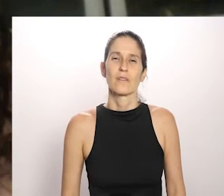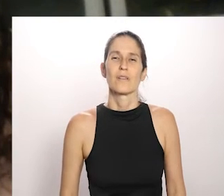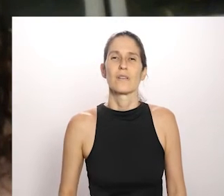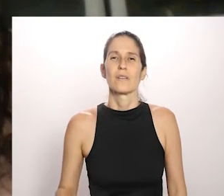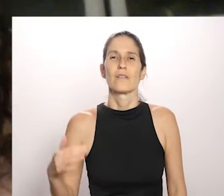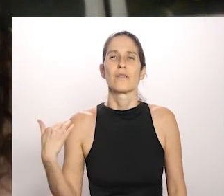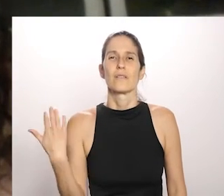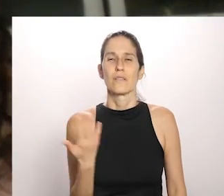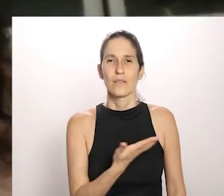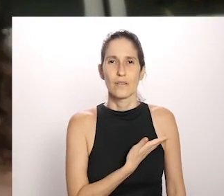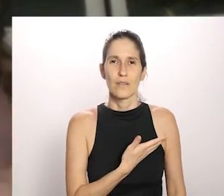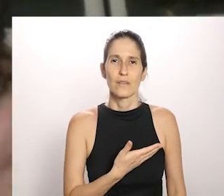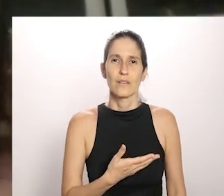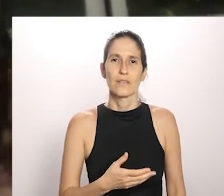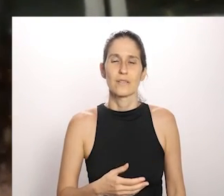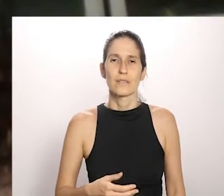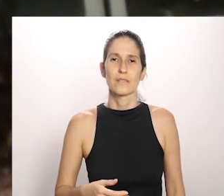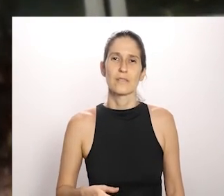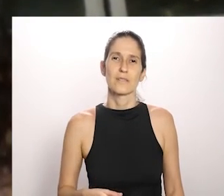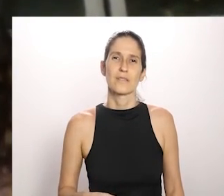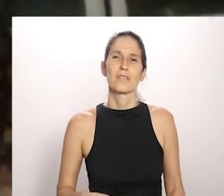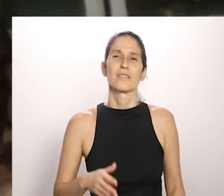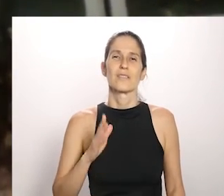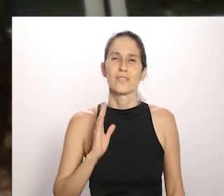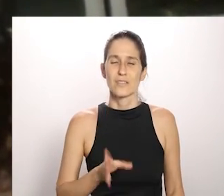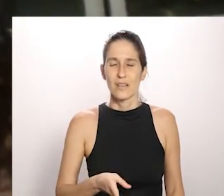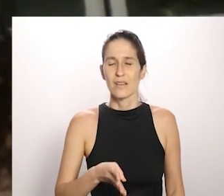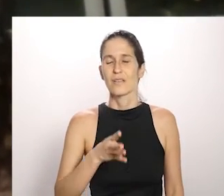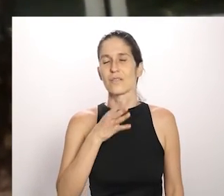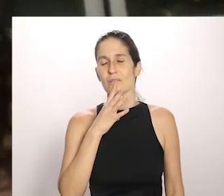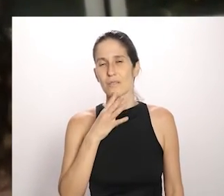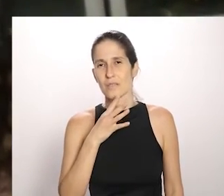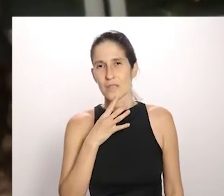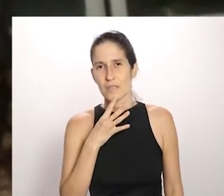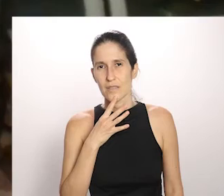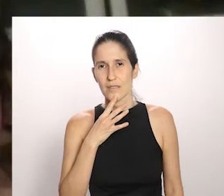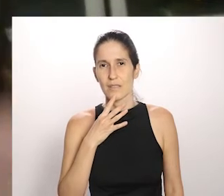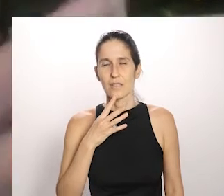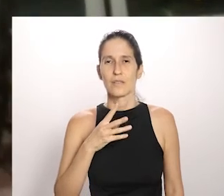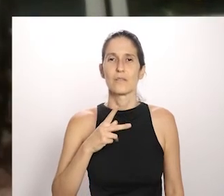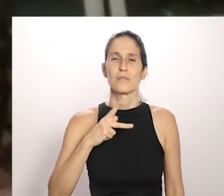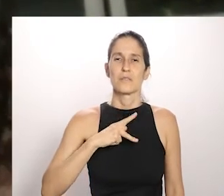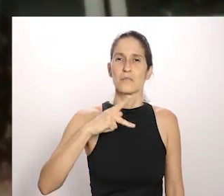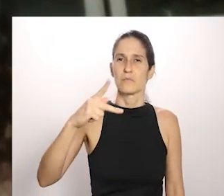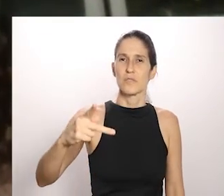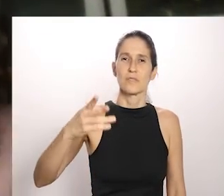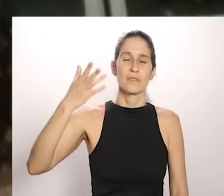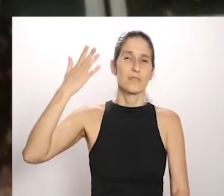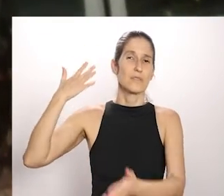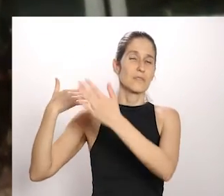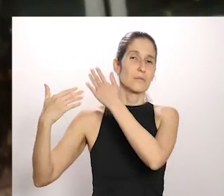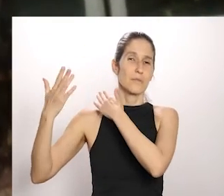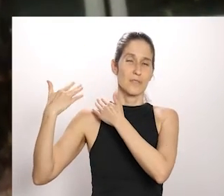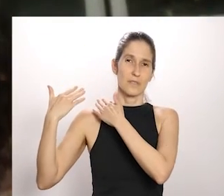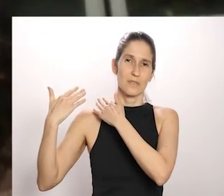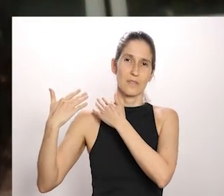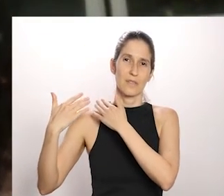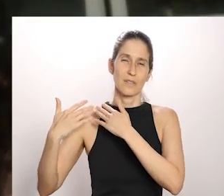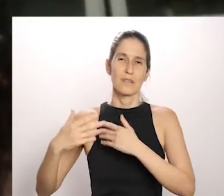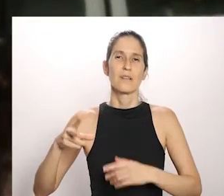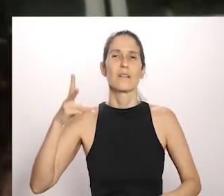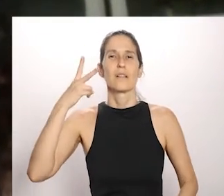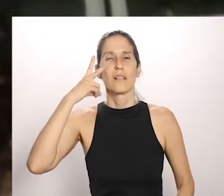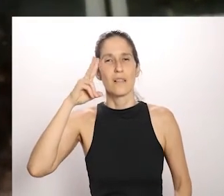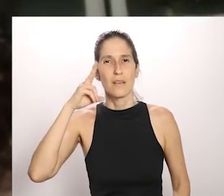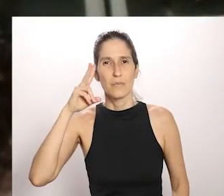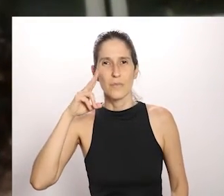veio de uma época pré-ainda governo Juca, Gil, né? Que foi essa época de uma vontade política da construção